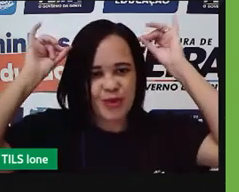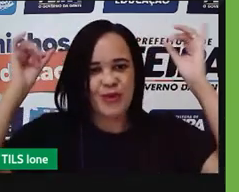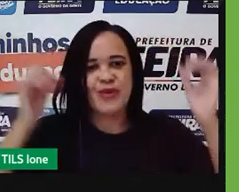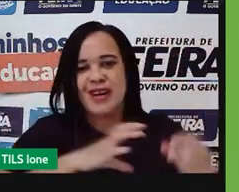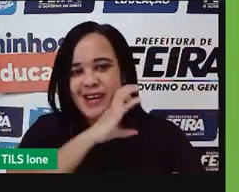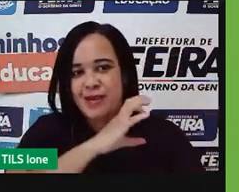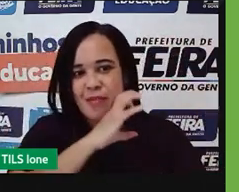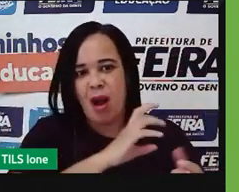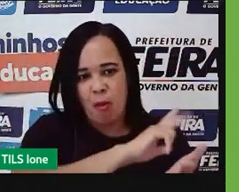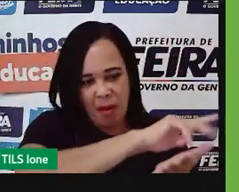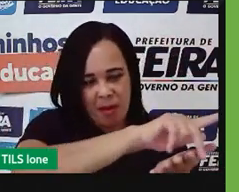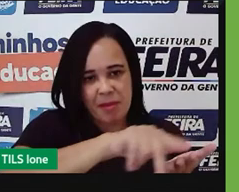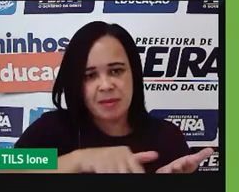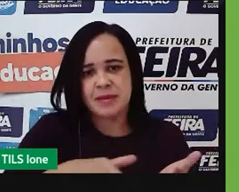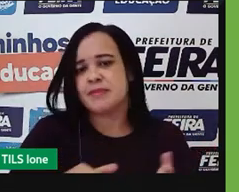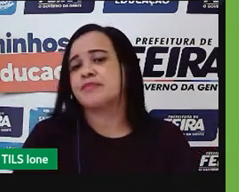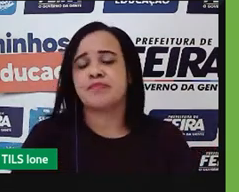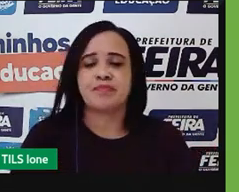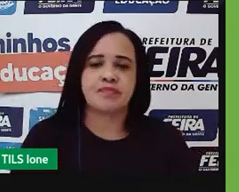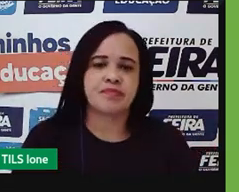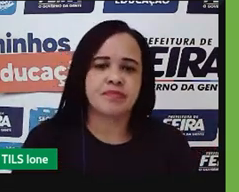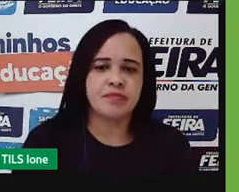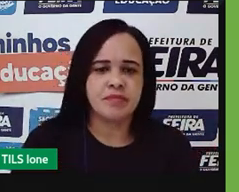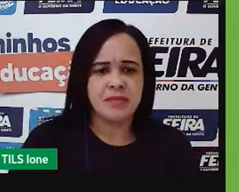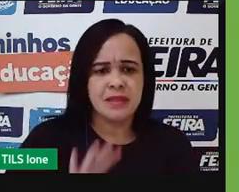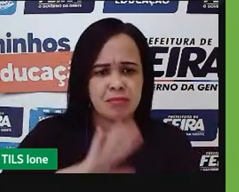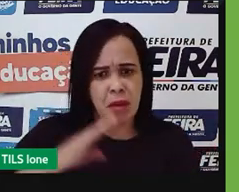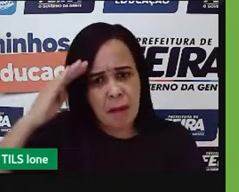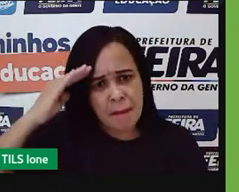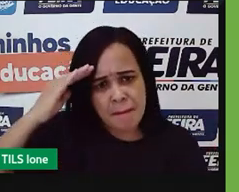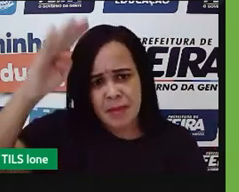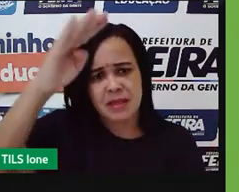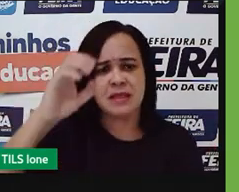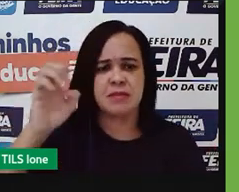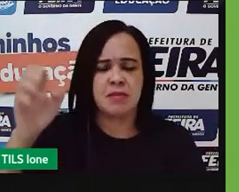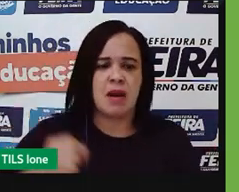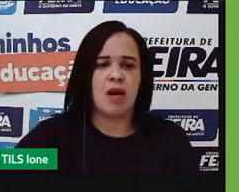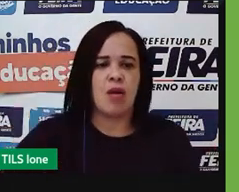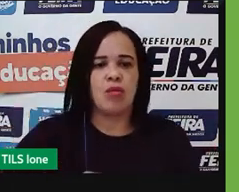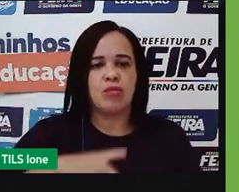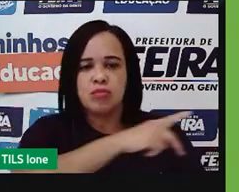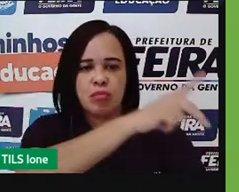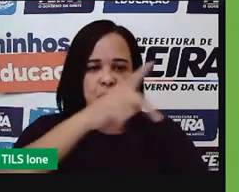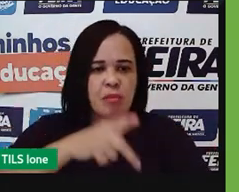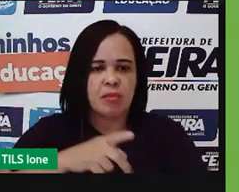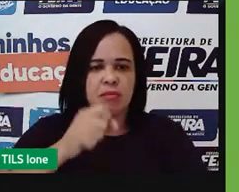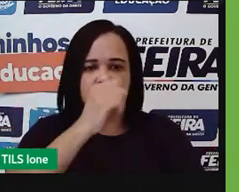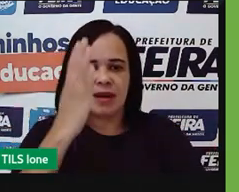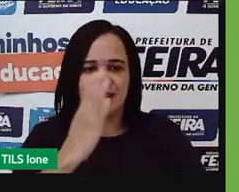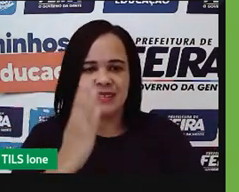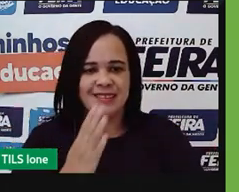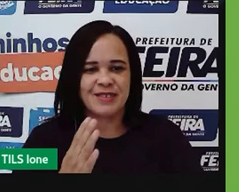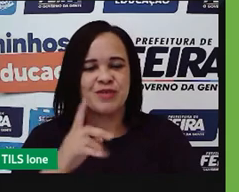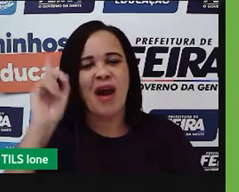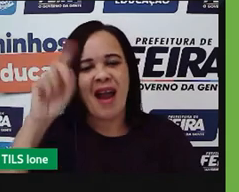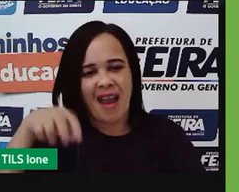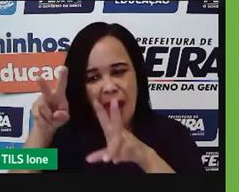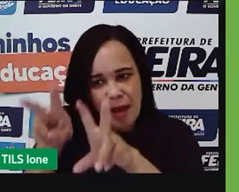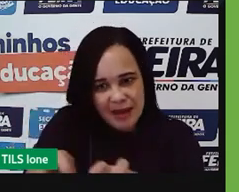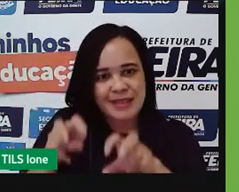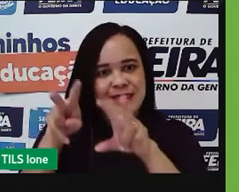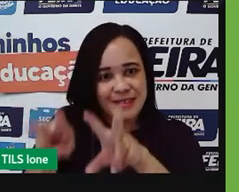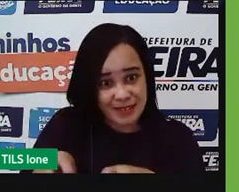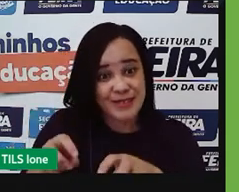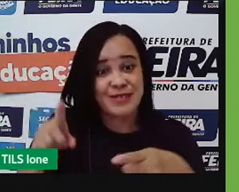principalmente na região norte, mas o principal mesmo no Brasil é a agricultura e a pecuária.